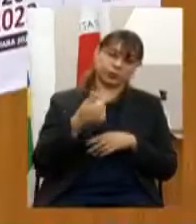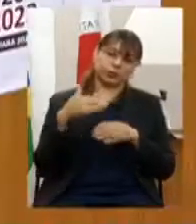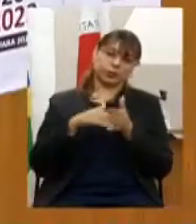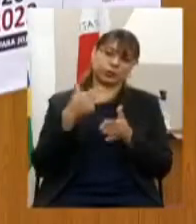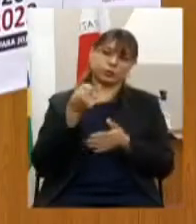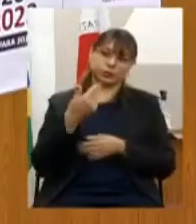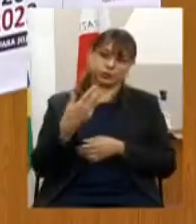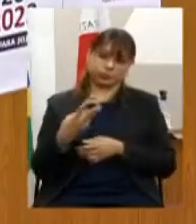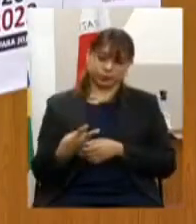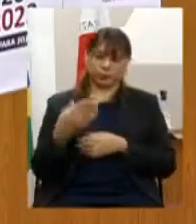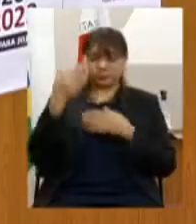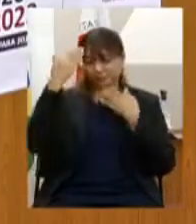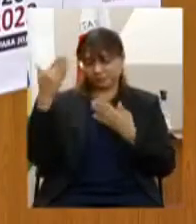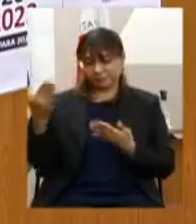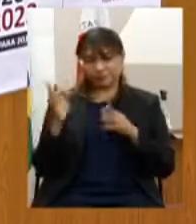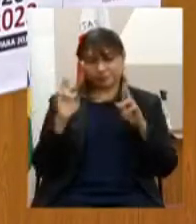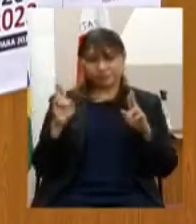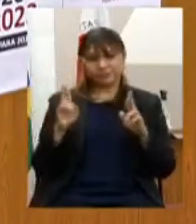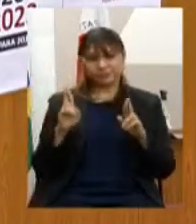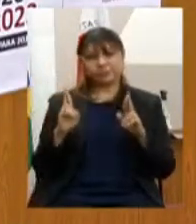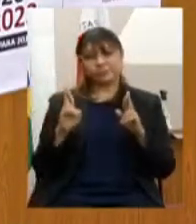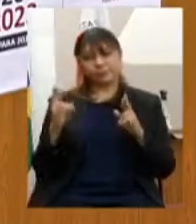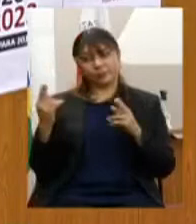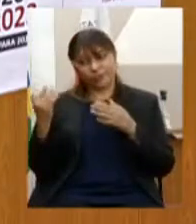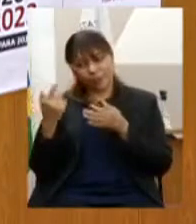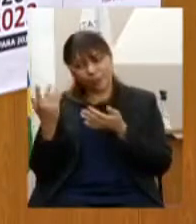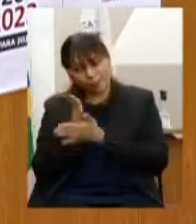Arles contamos com a aprovação e execução